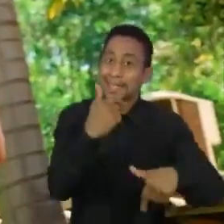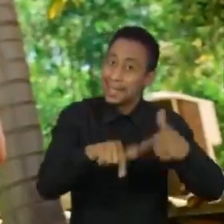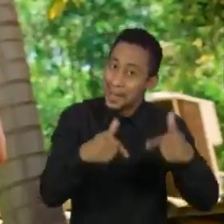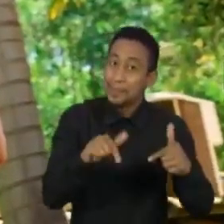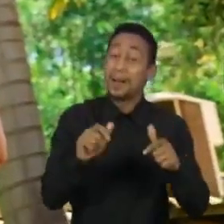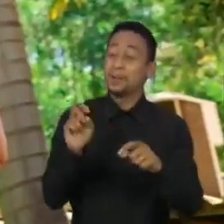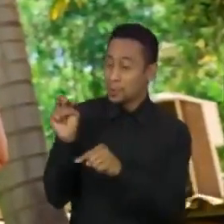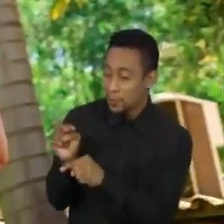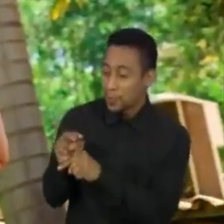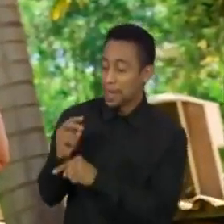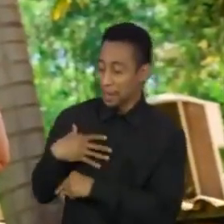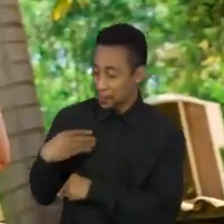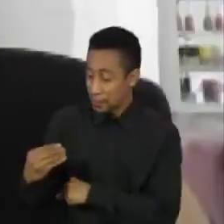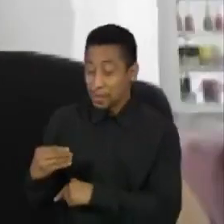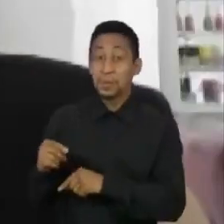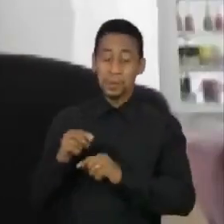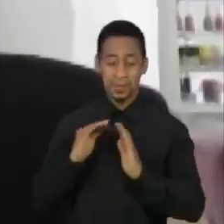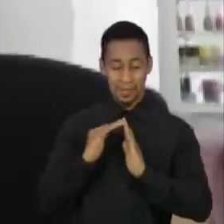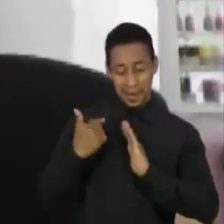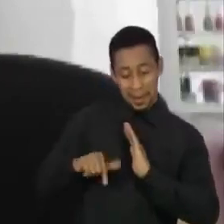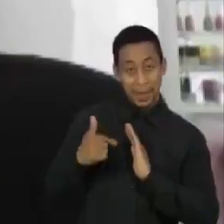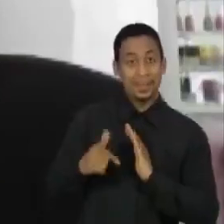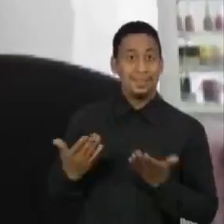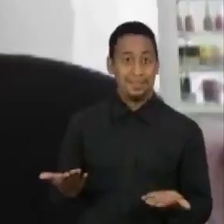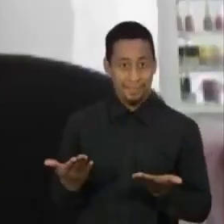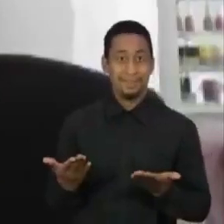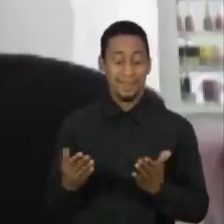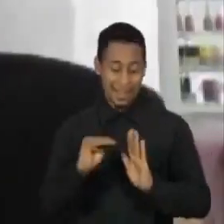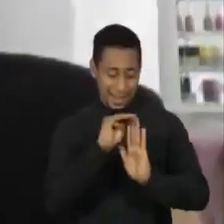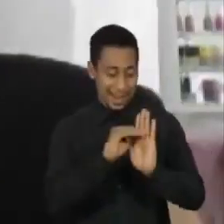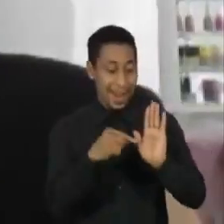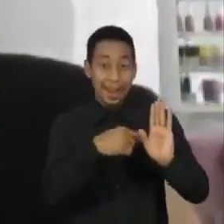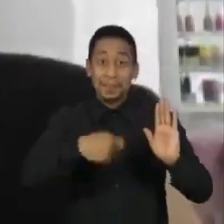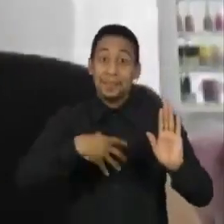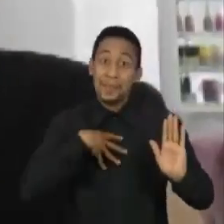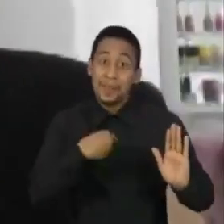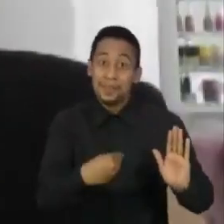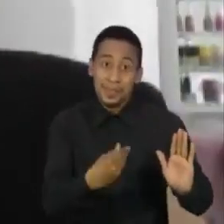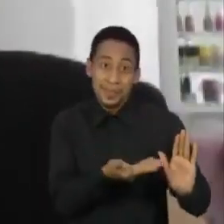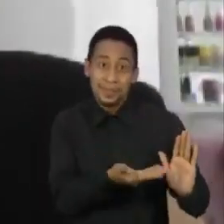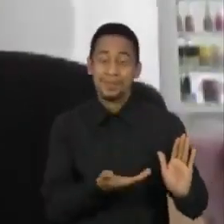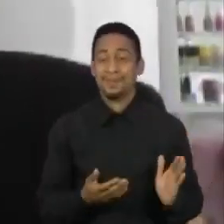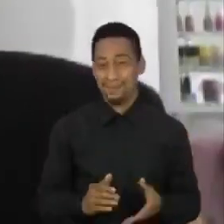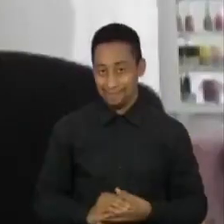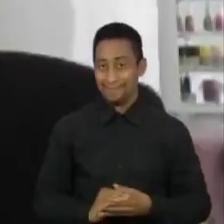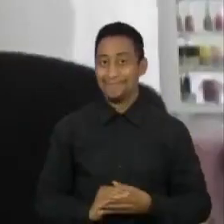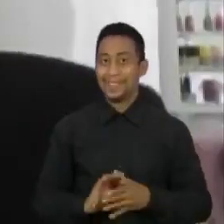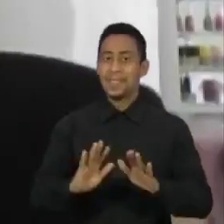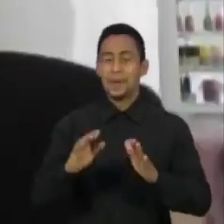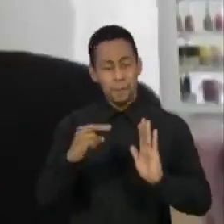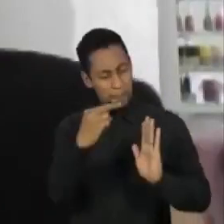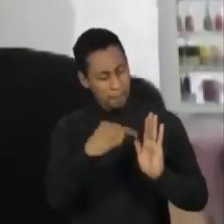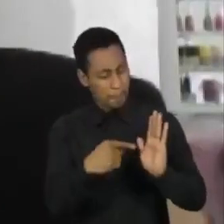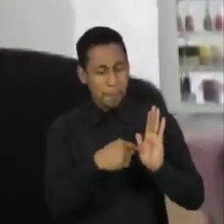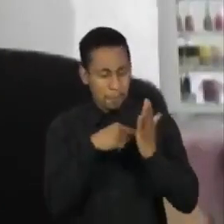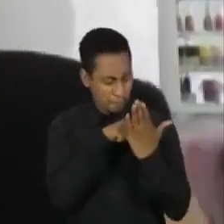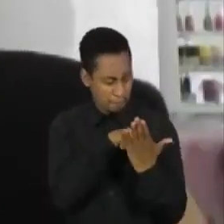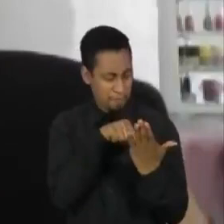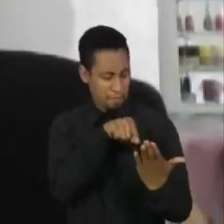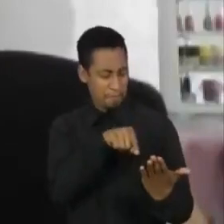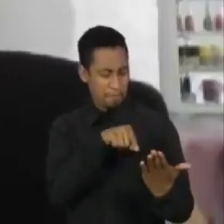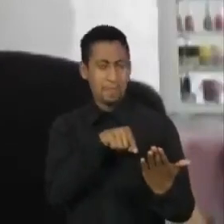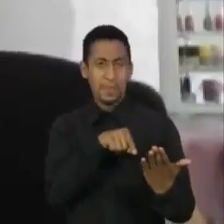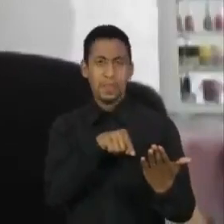ser mãe era pré-requisito. Quando eu vi a oportunidade, eu tinha escrito um programa desenvolvido